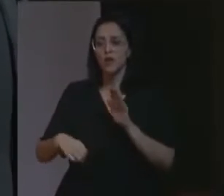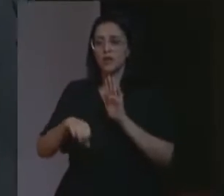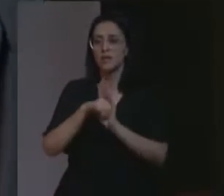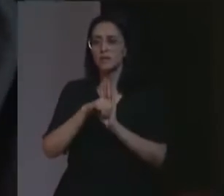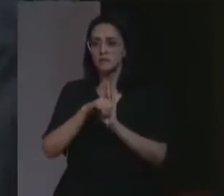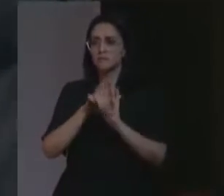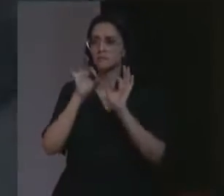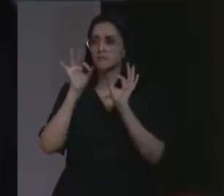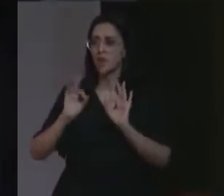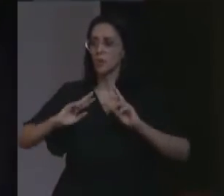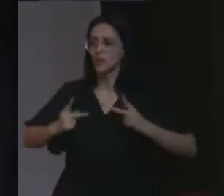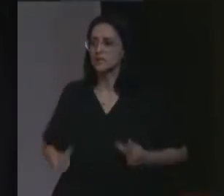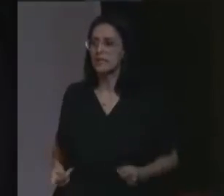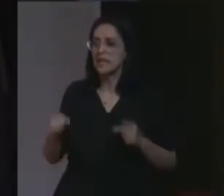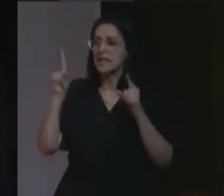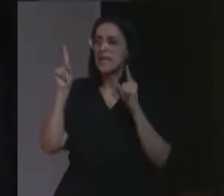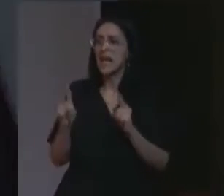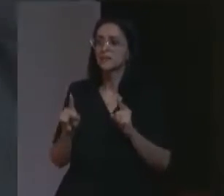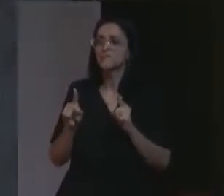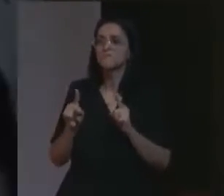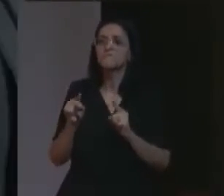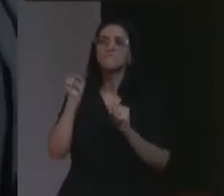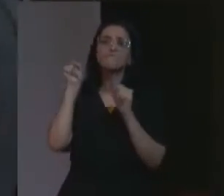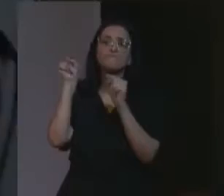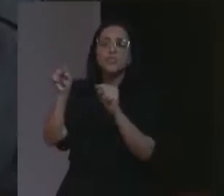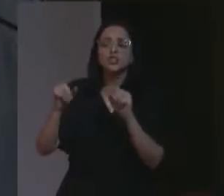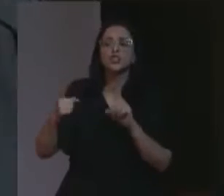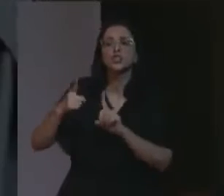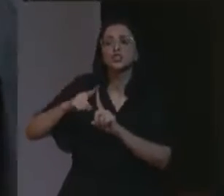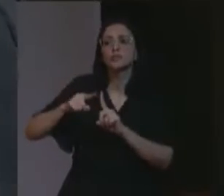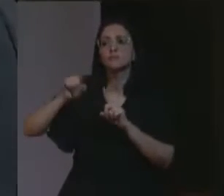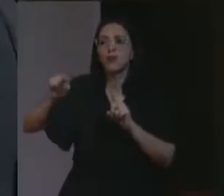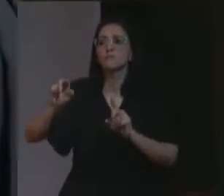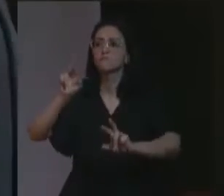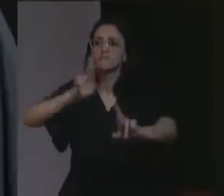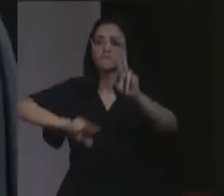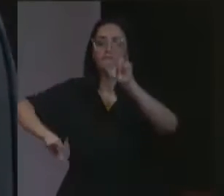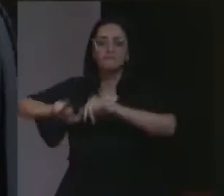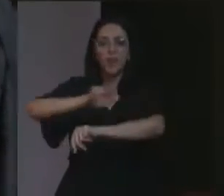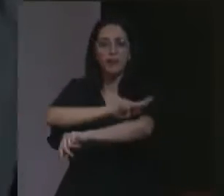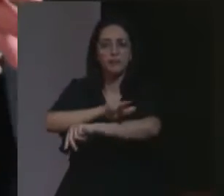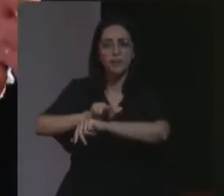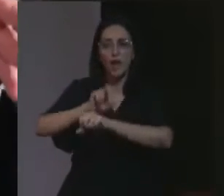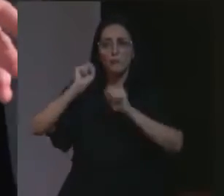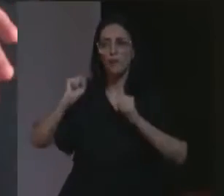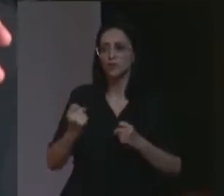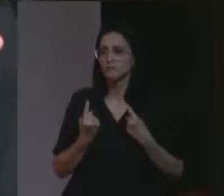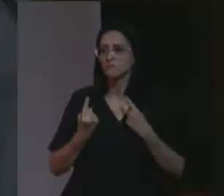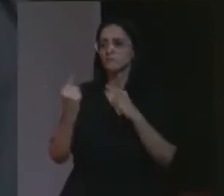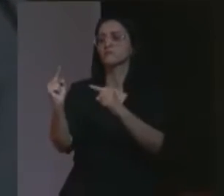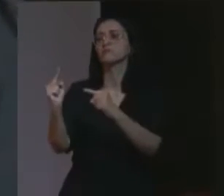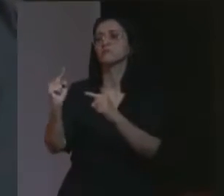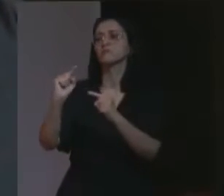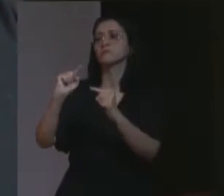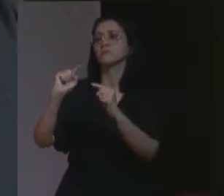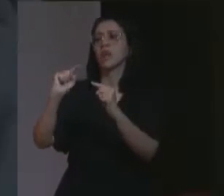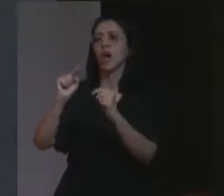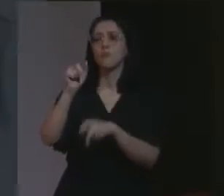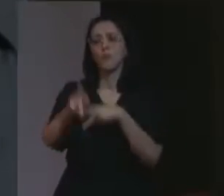humanidade é uma espécie de gênero. Eu não preciso ter a distinção racial. Pode ser um ataque contra uma população inteira.